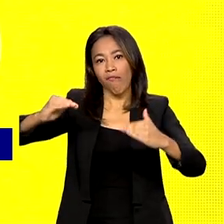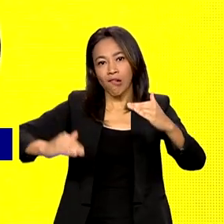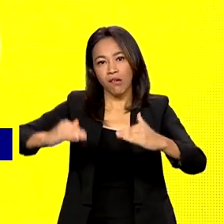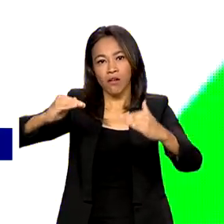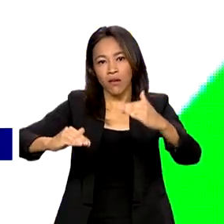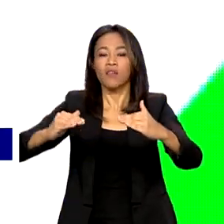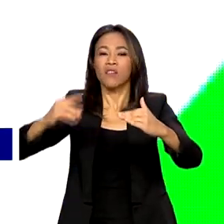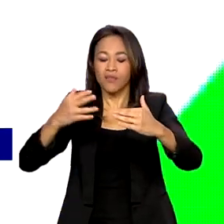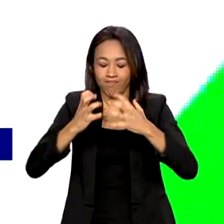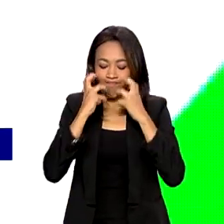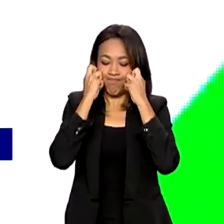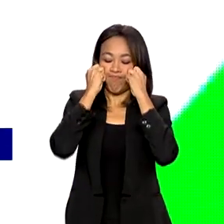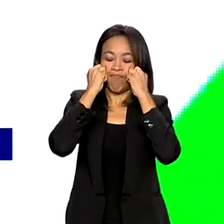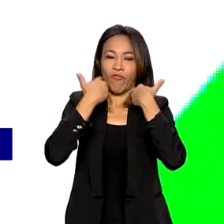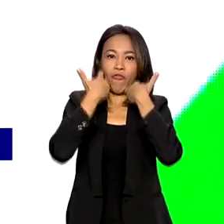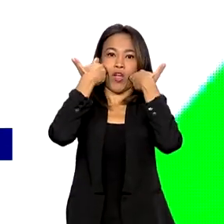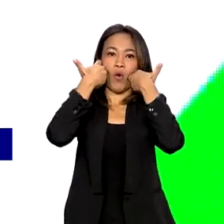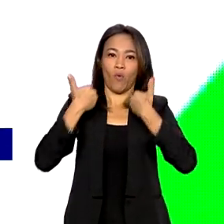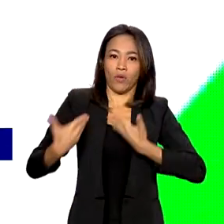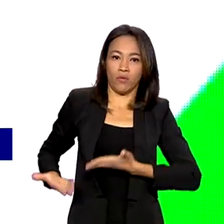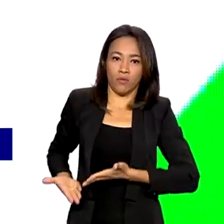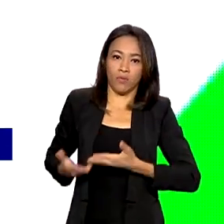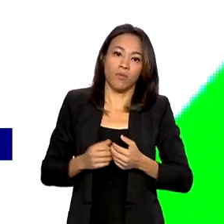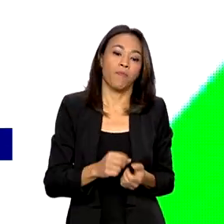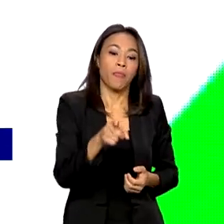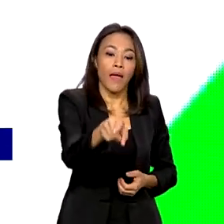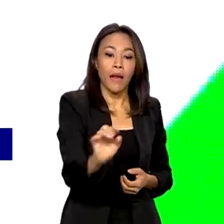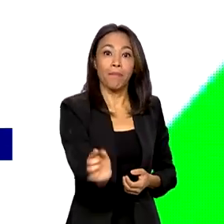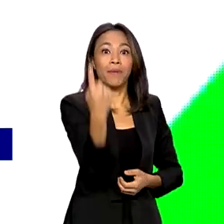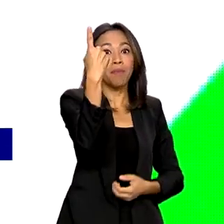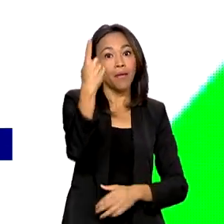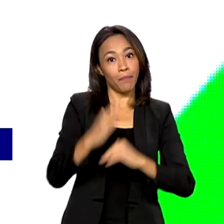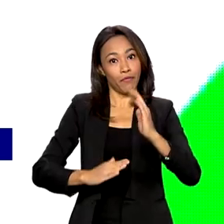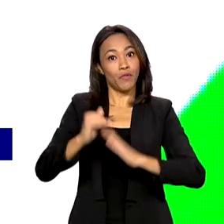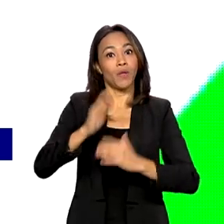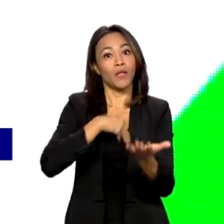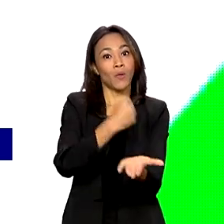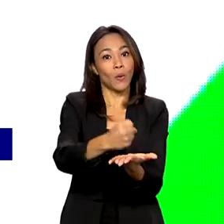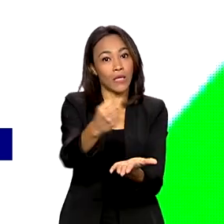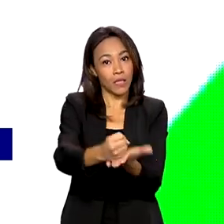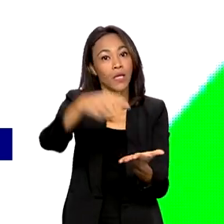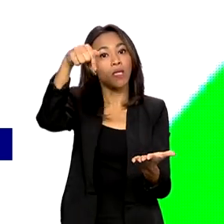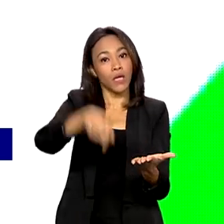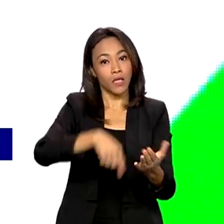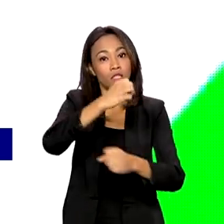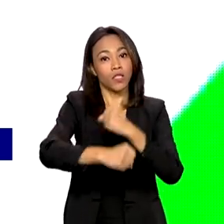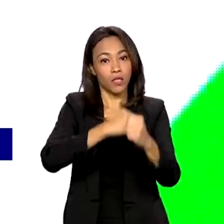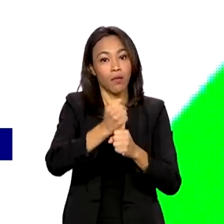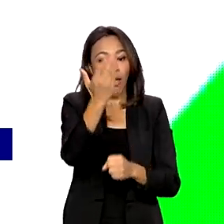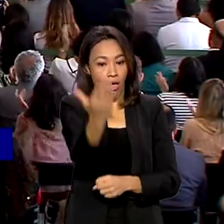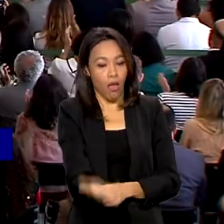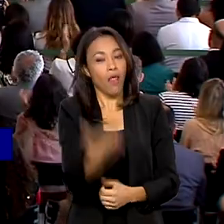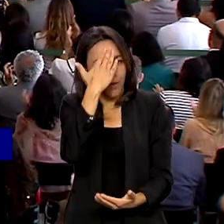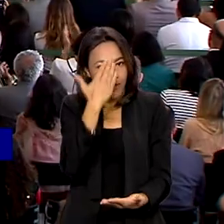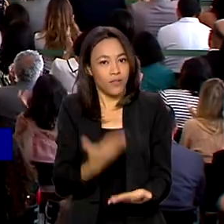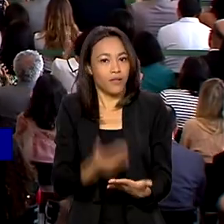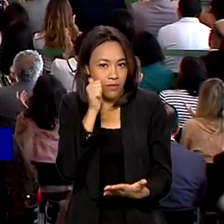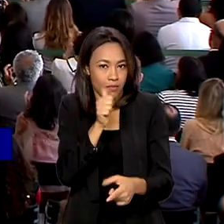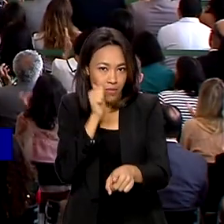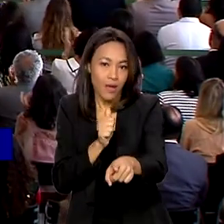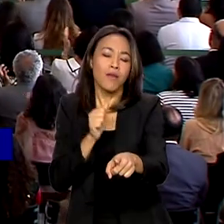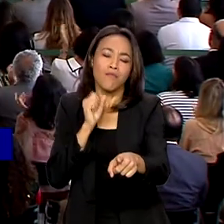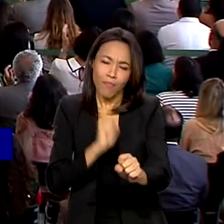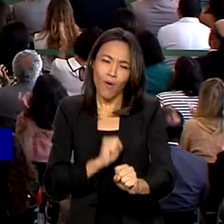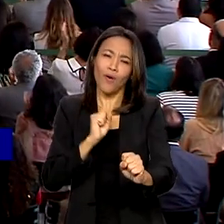envergonhar. Fabiola foi uma das primeiras profissionais contratadas este ano. Ela acredita que pode fazer a diferença